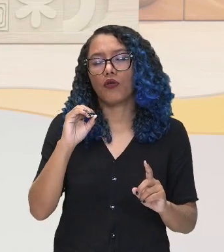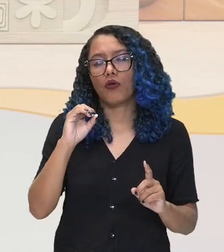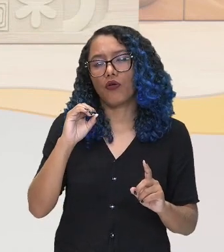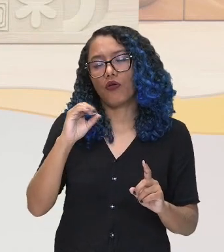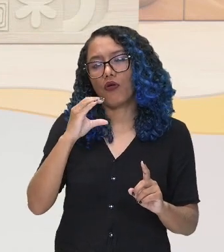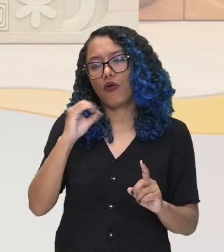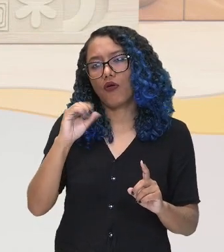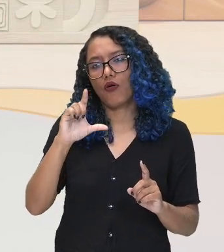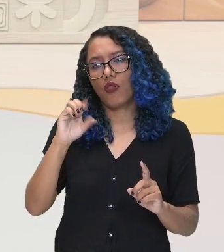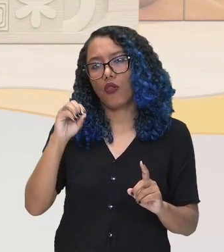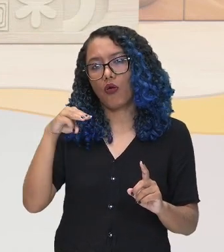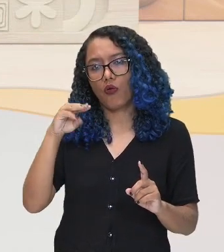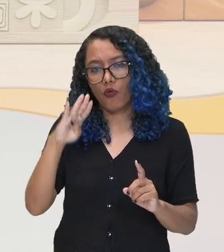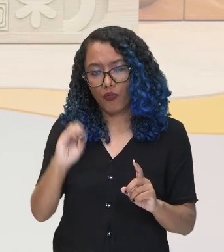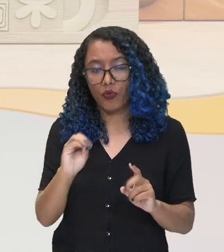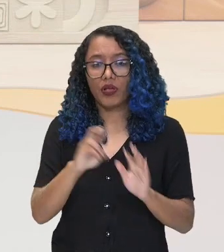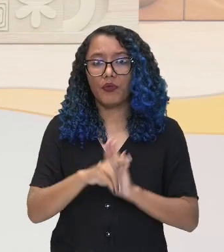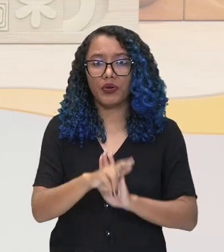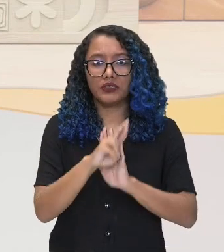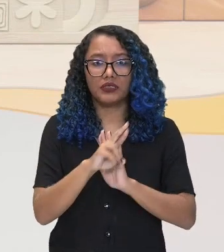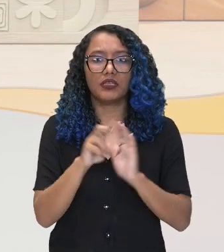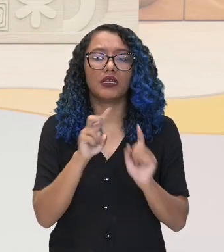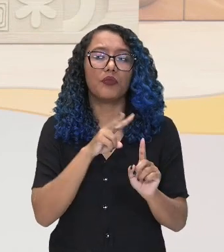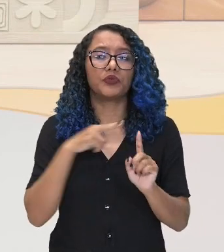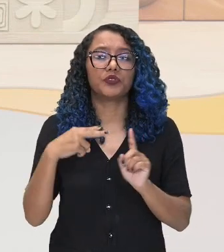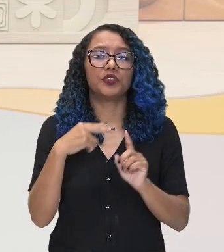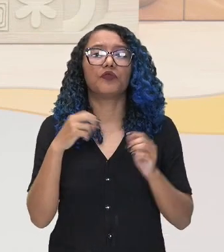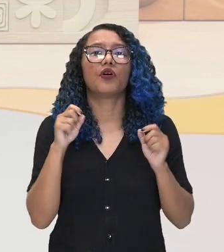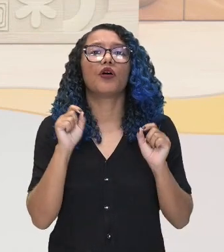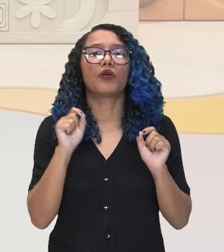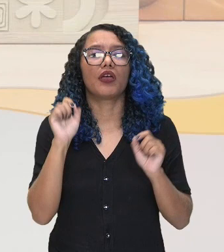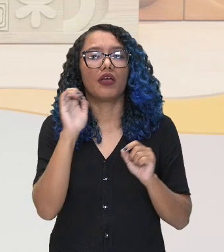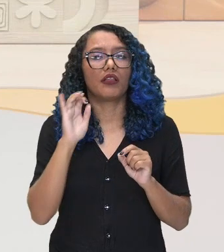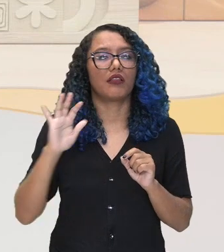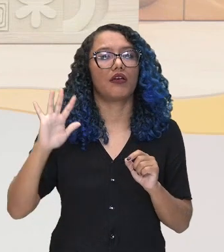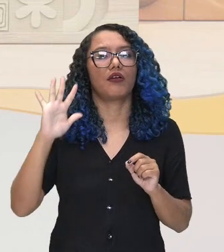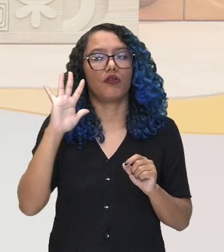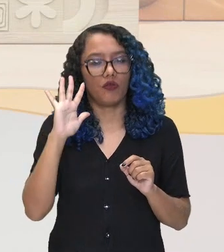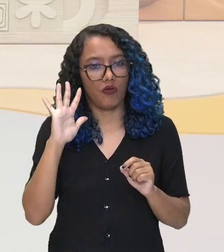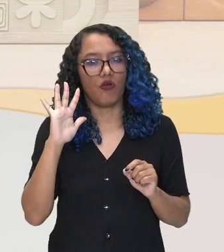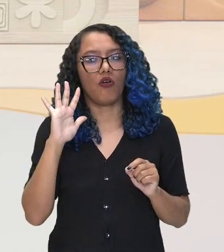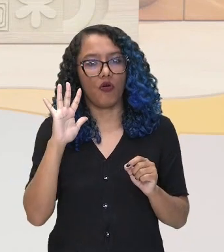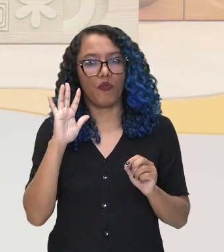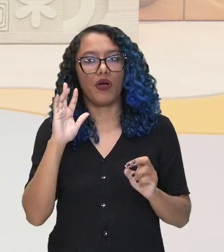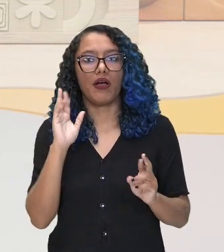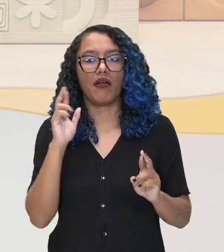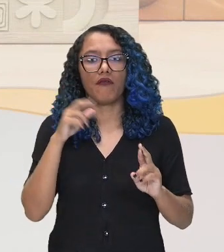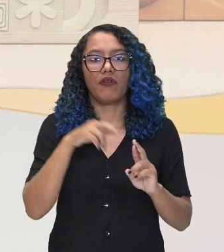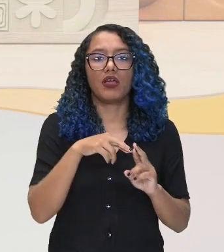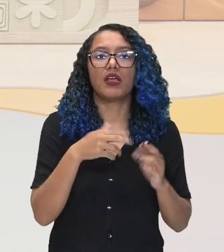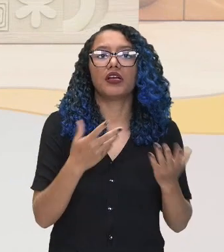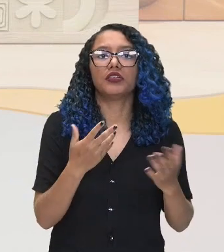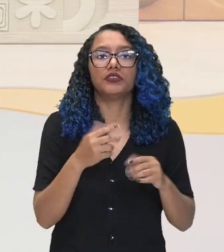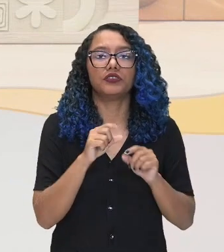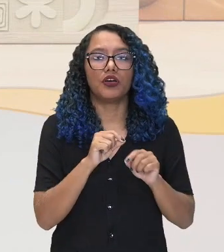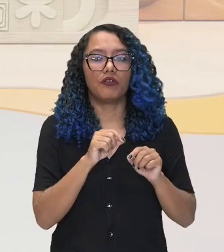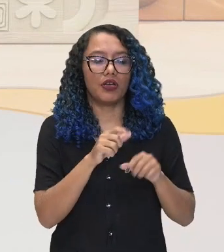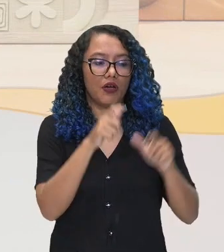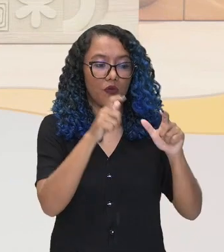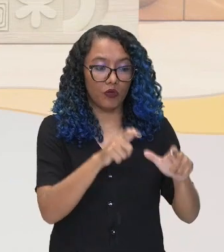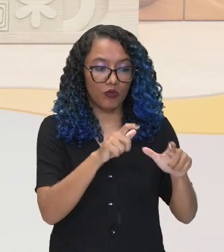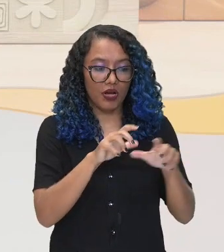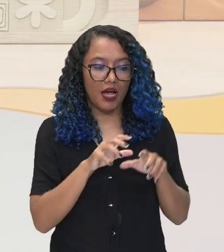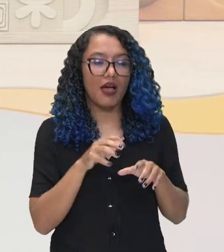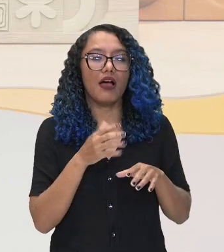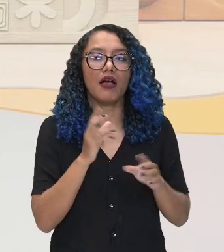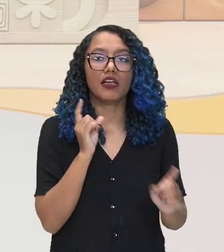eurocêntrica, a visão do europeu em relação a essa conquista ao território recém-encontrado, a essa